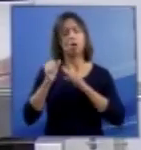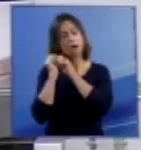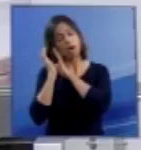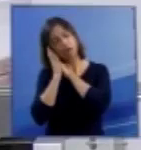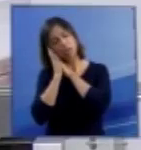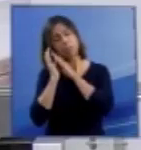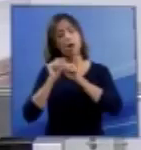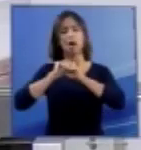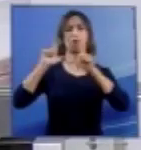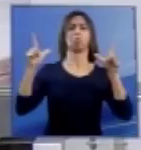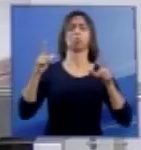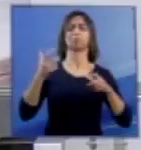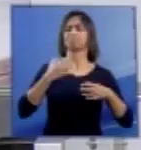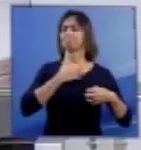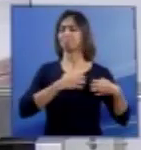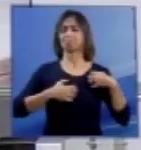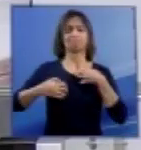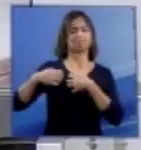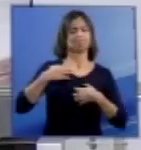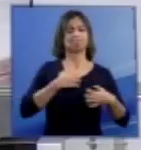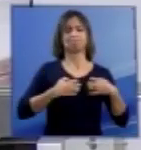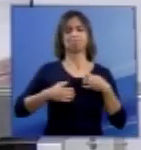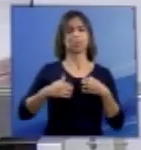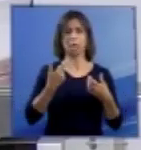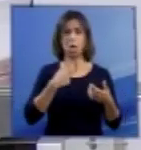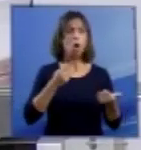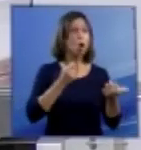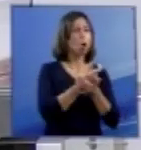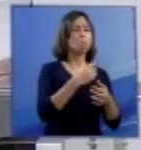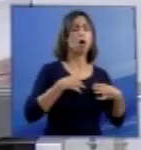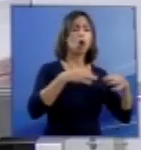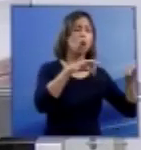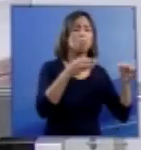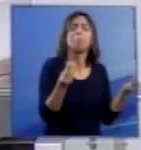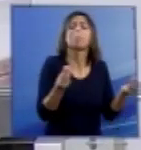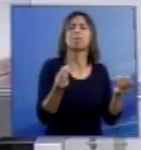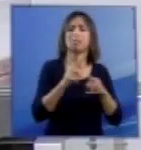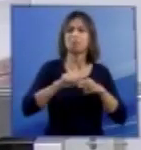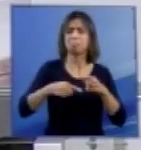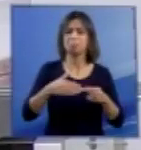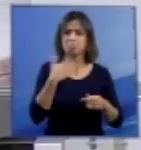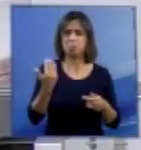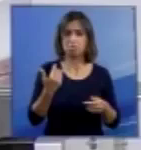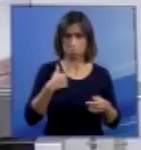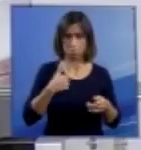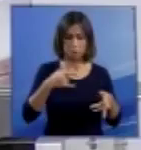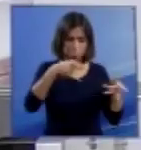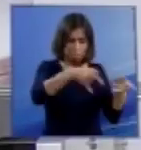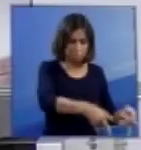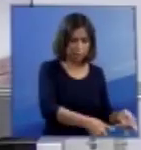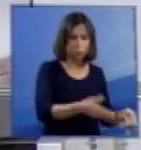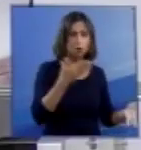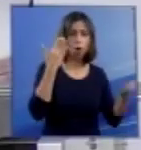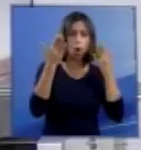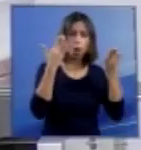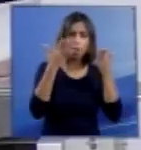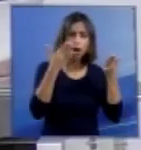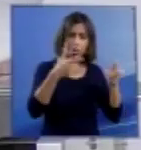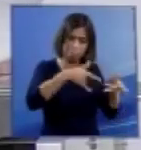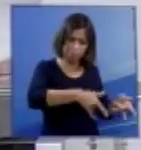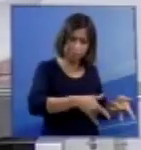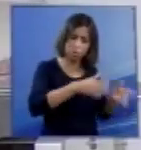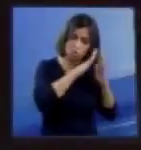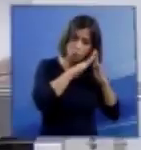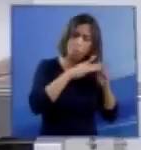Eu não podia nem comprar uma roupinha. O berço da minha filha seria um caixão. Dois meses